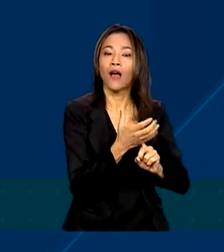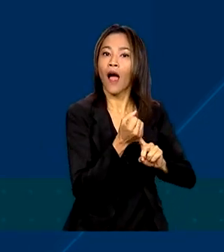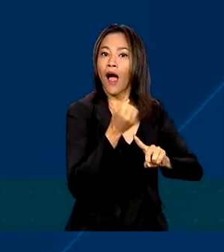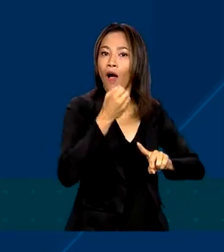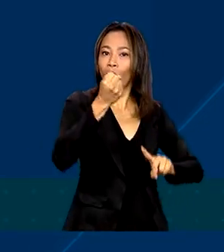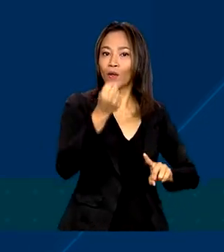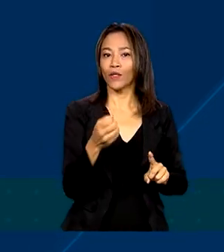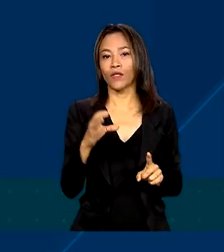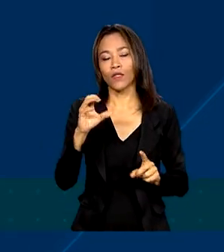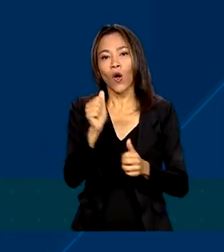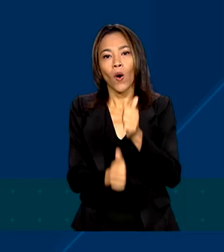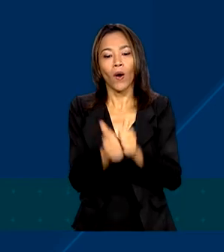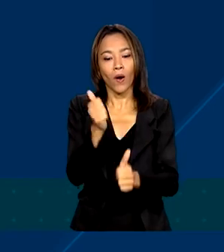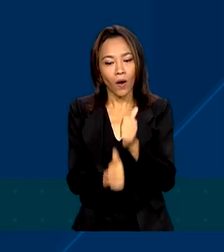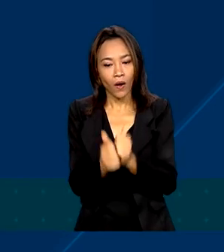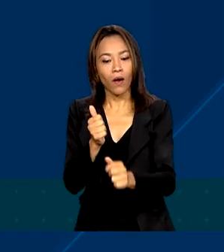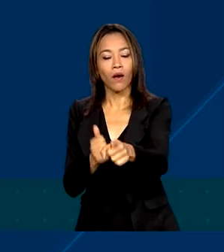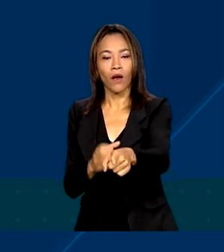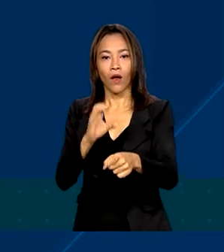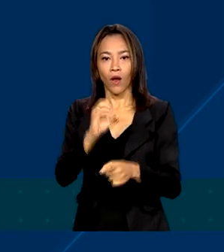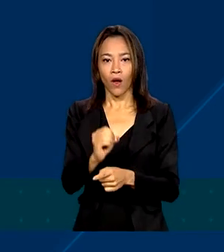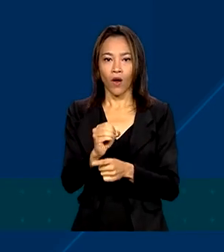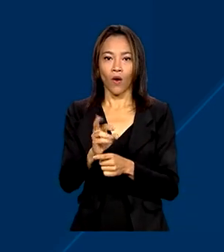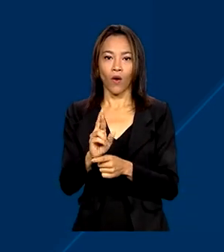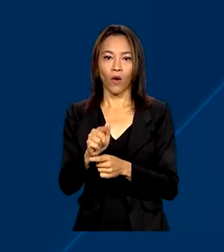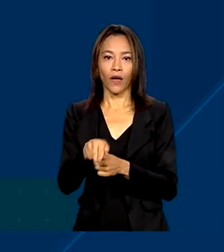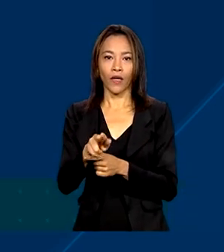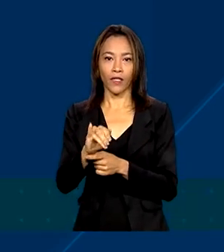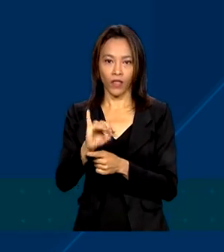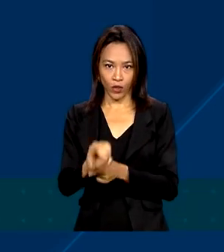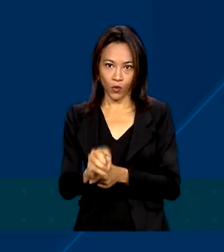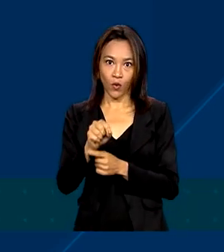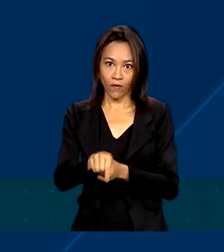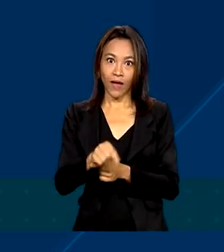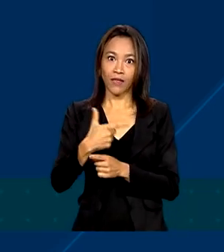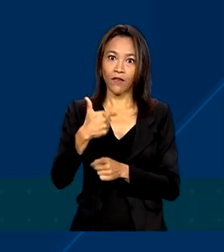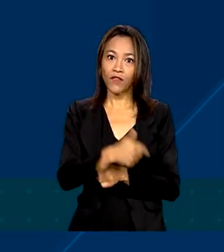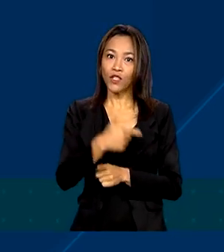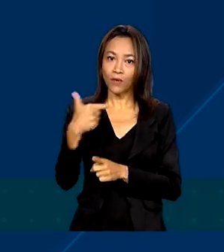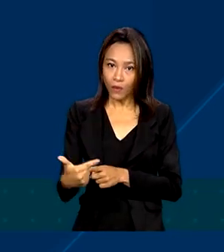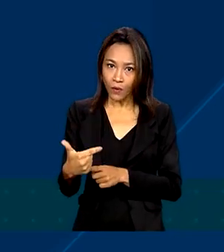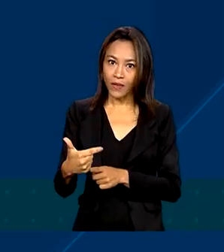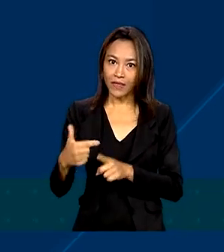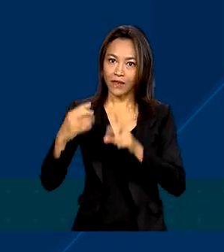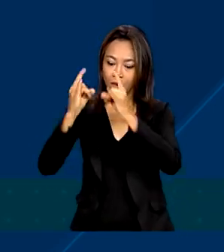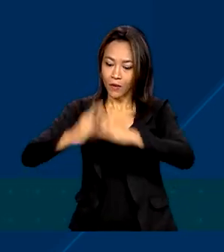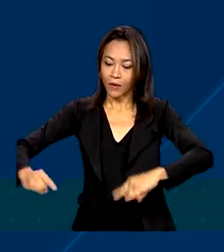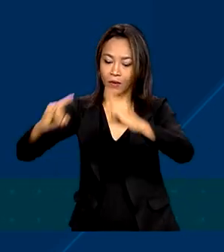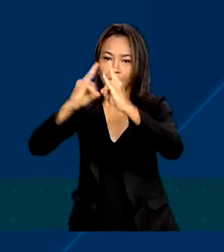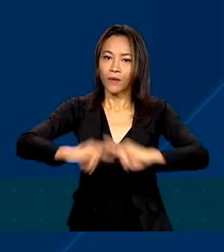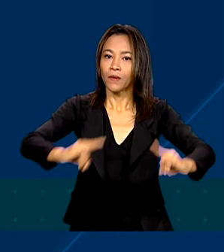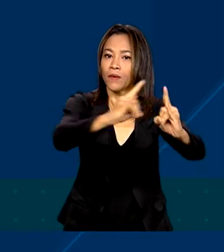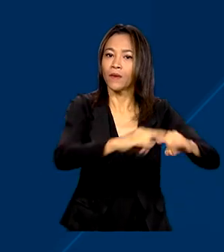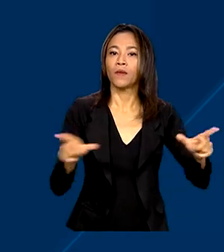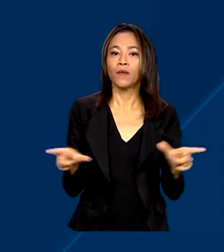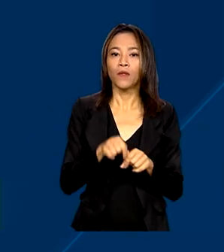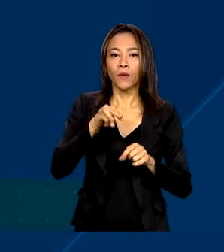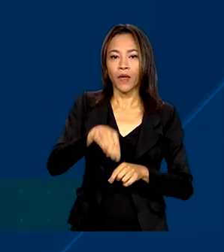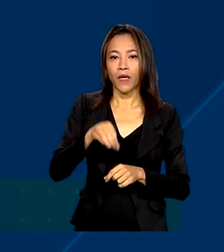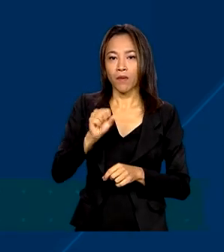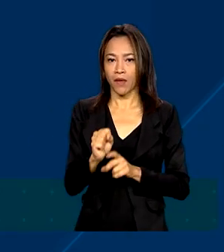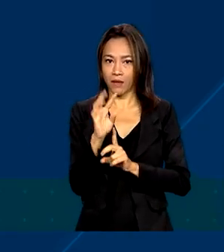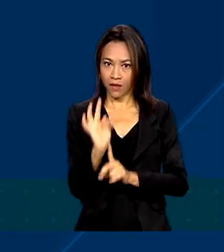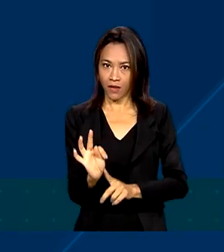grão devem ser colhidas por 22 assentamentos da reforma agrária nesta safra. A festa da colheita do arroz